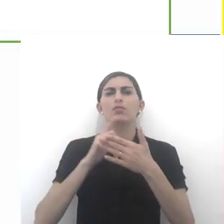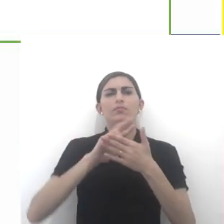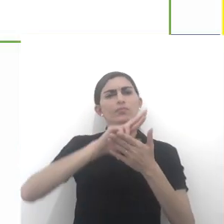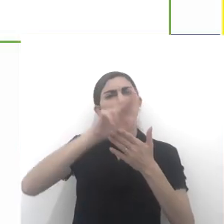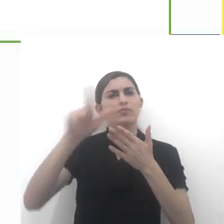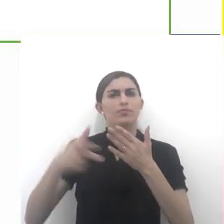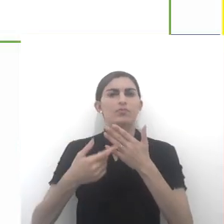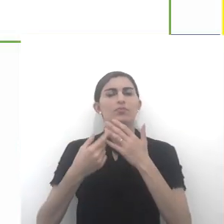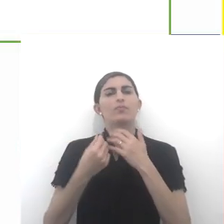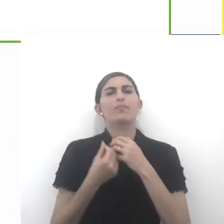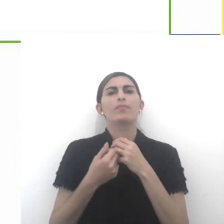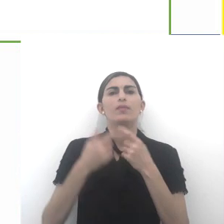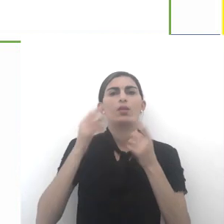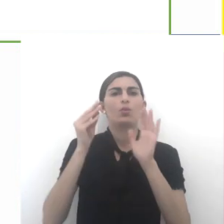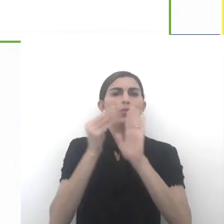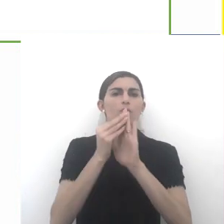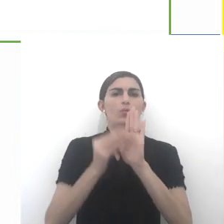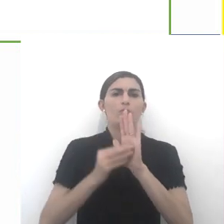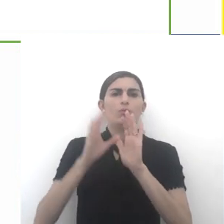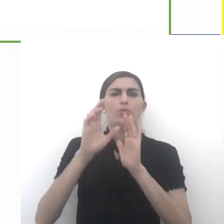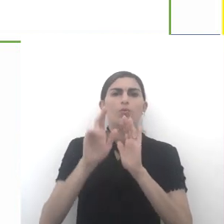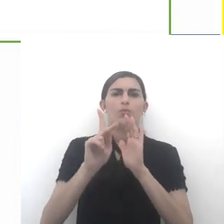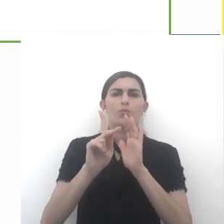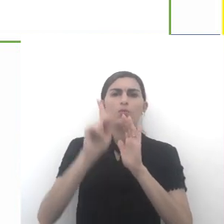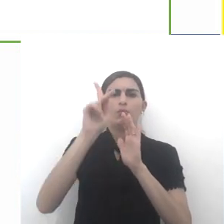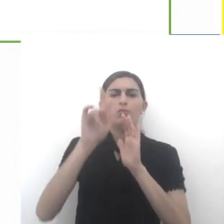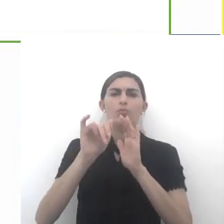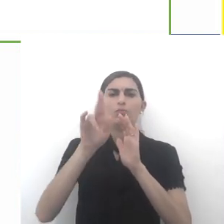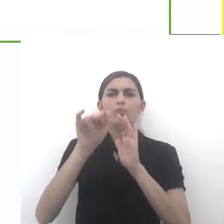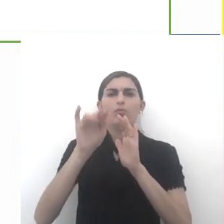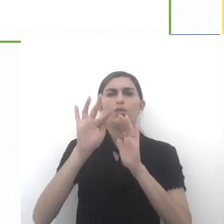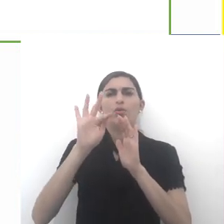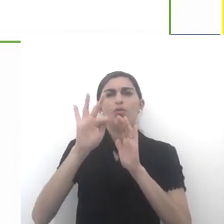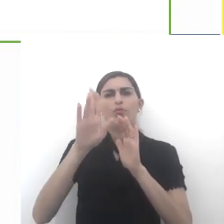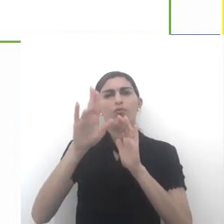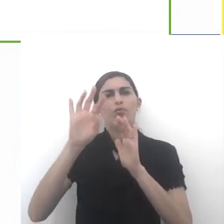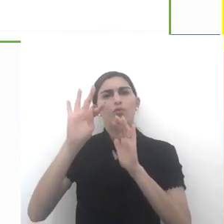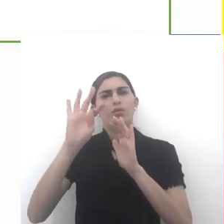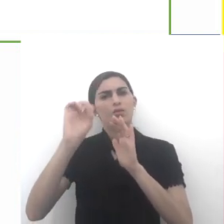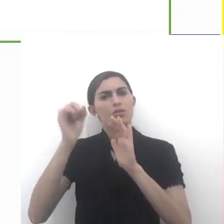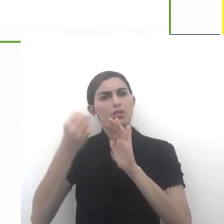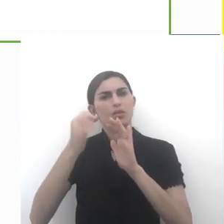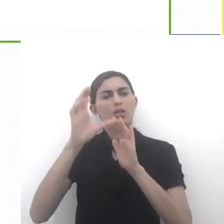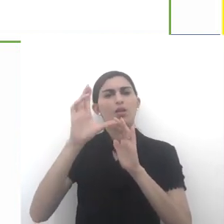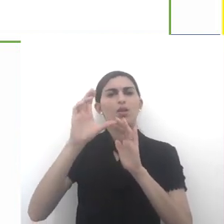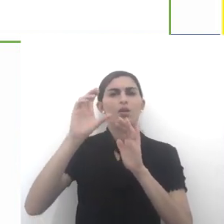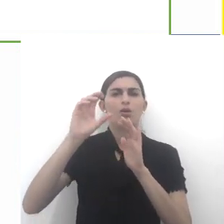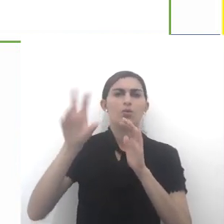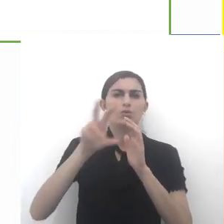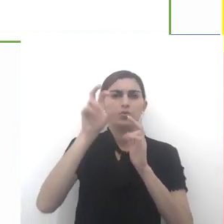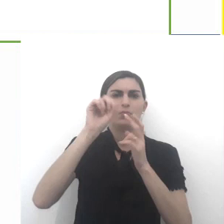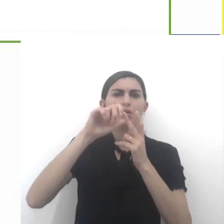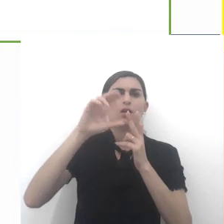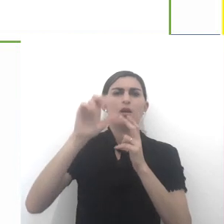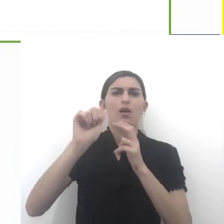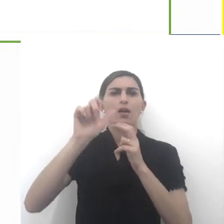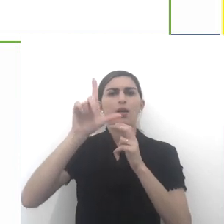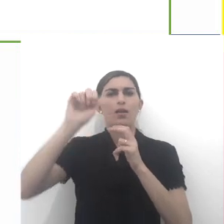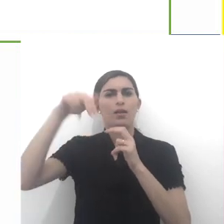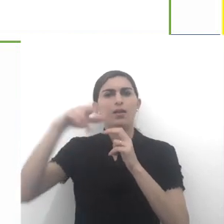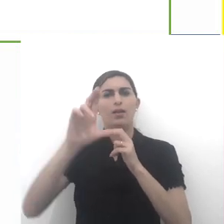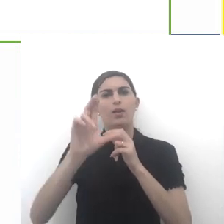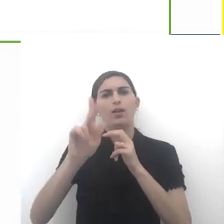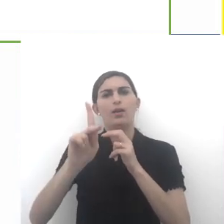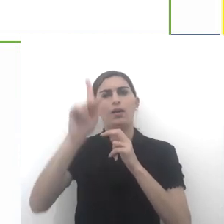tantos, entre vários, coloquei do confucionismo, eu coloquei Kung Fu Tze, do espiritismo, Allan